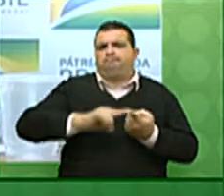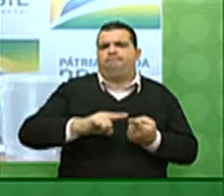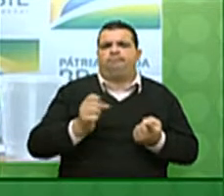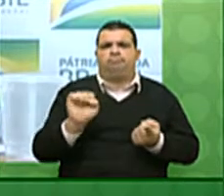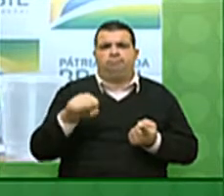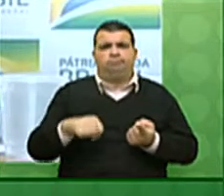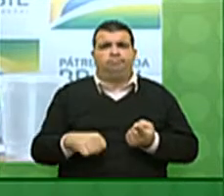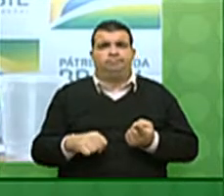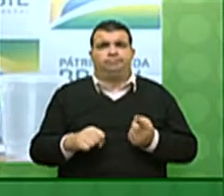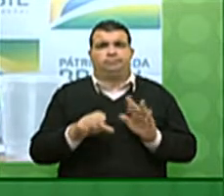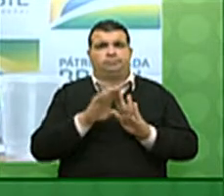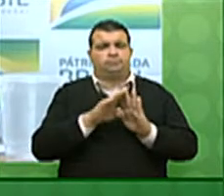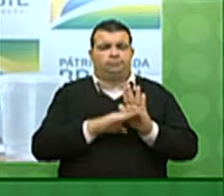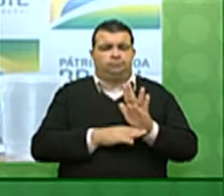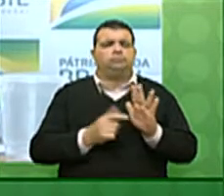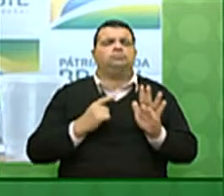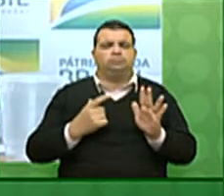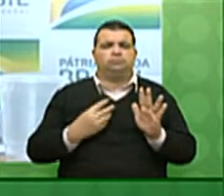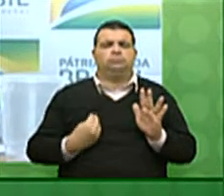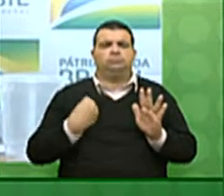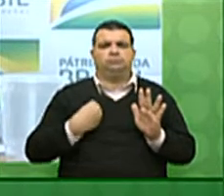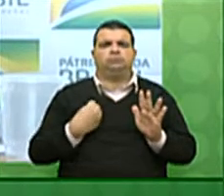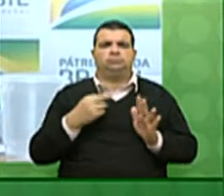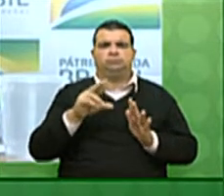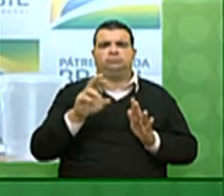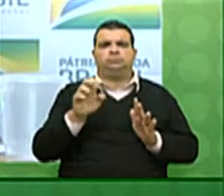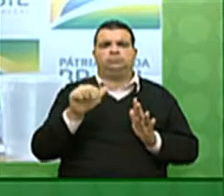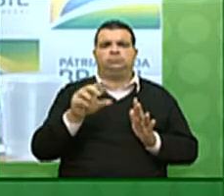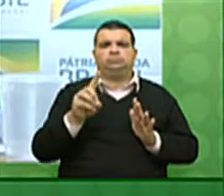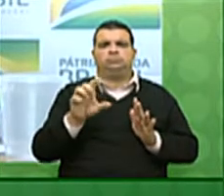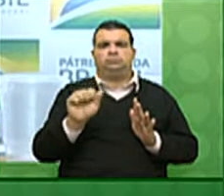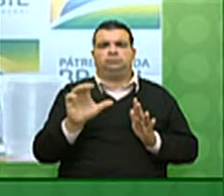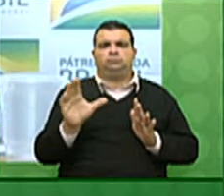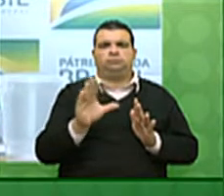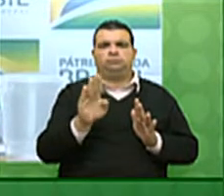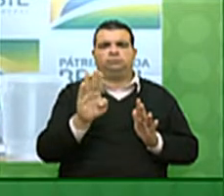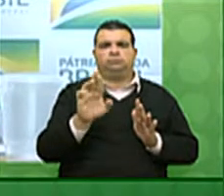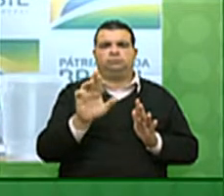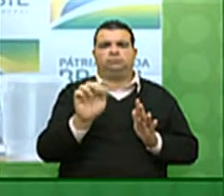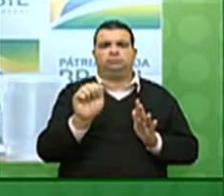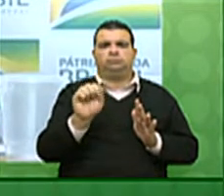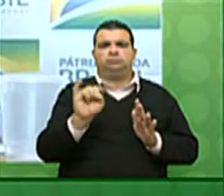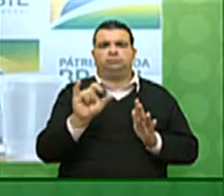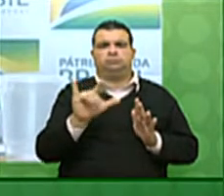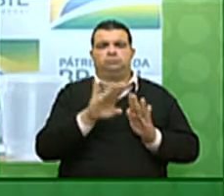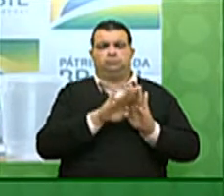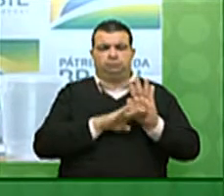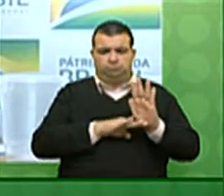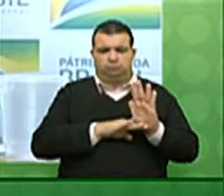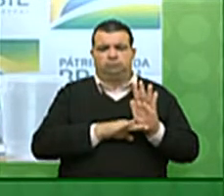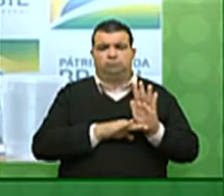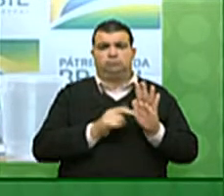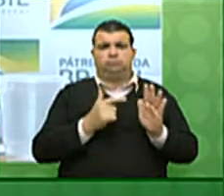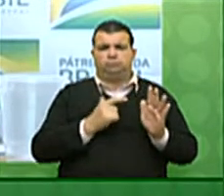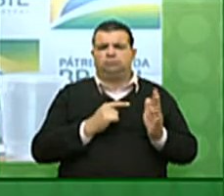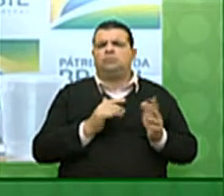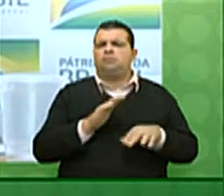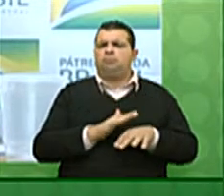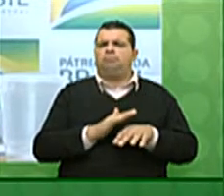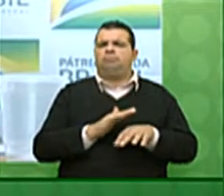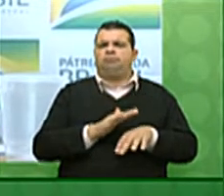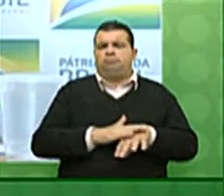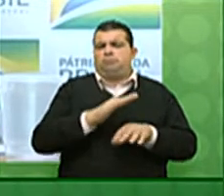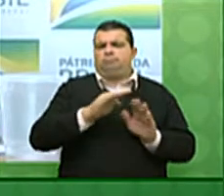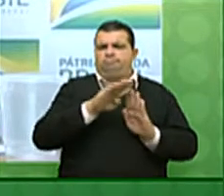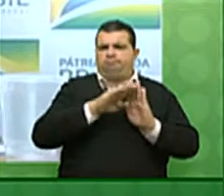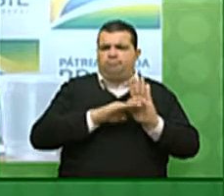nesse programa que está se denominando de Renda Brasil, pensando assim um modelo mais robusto de